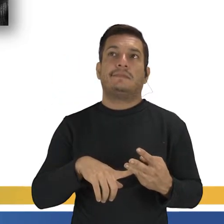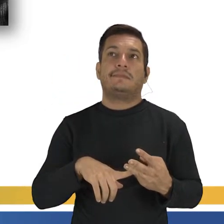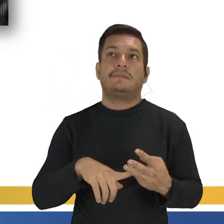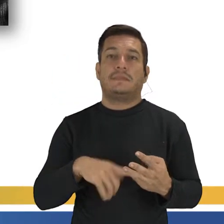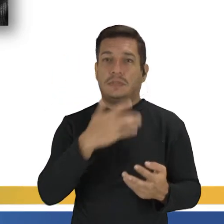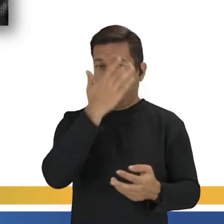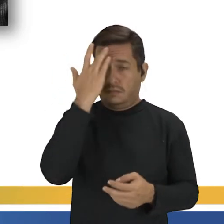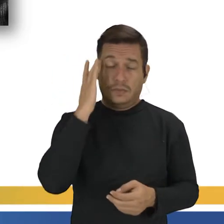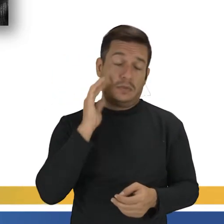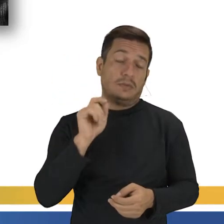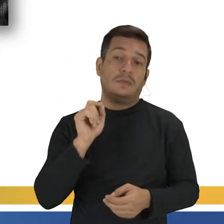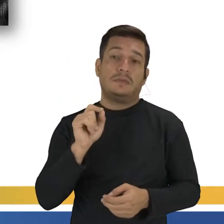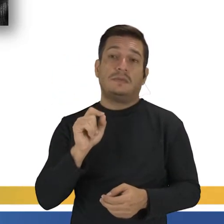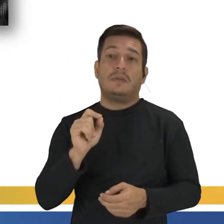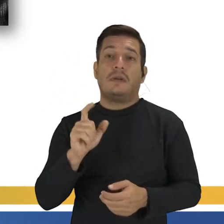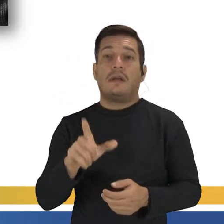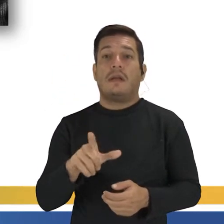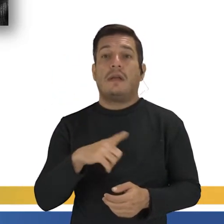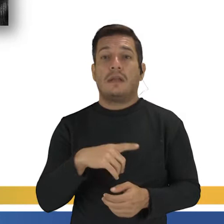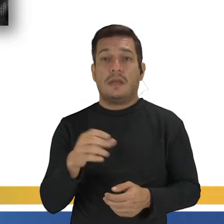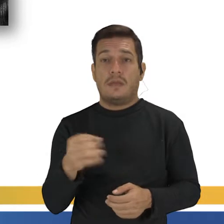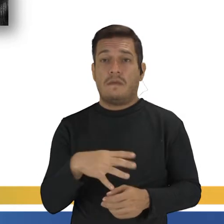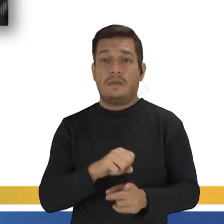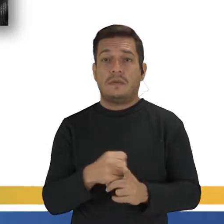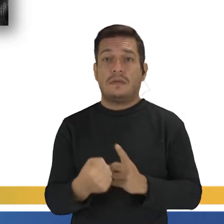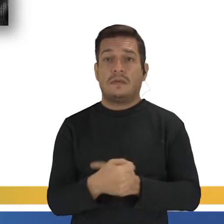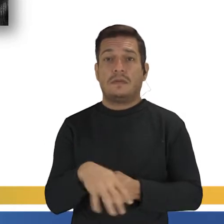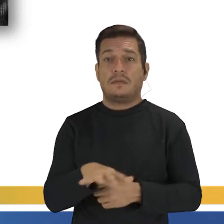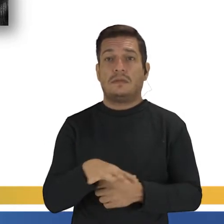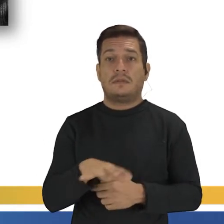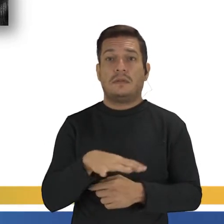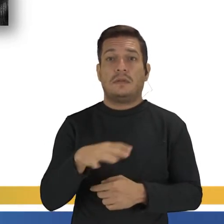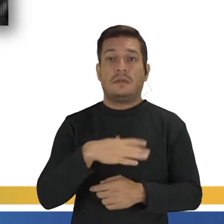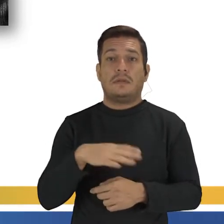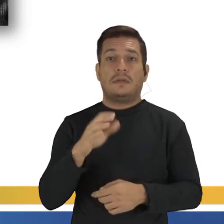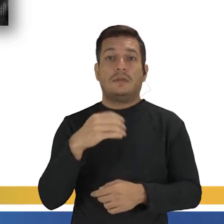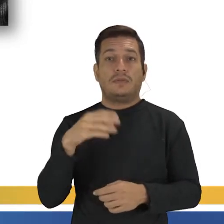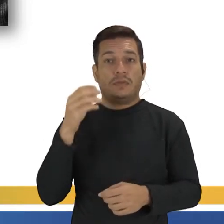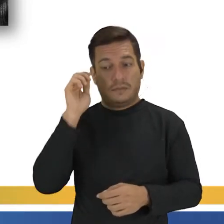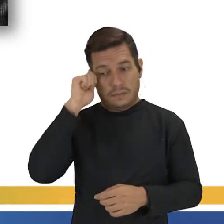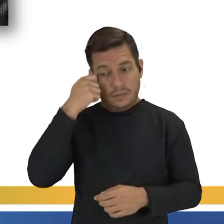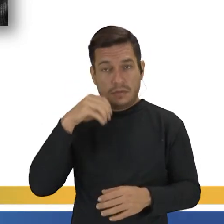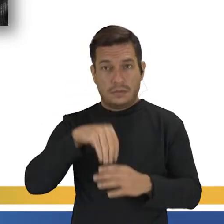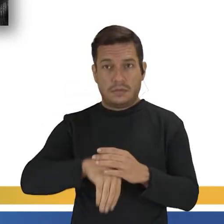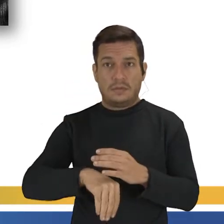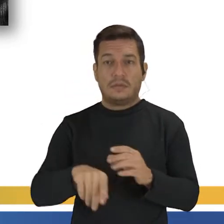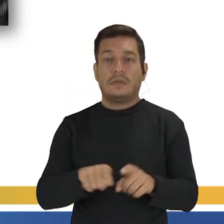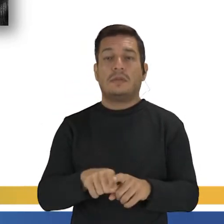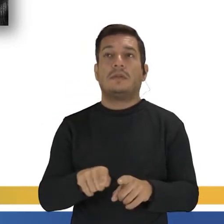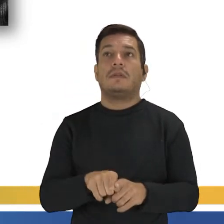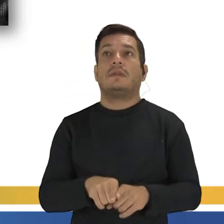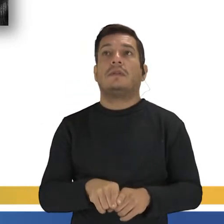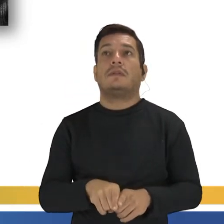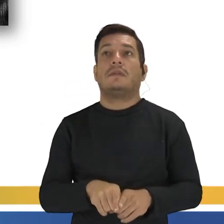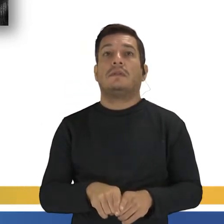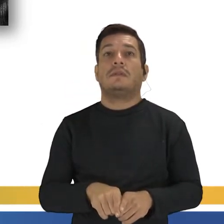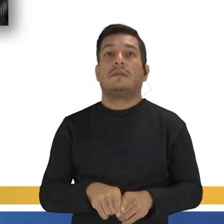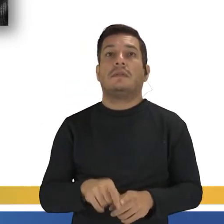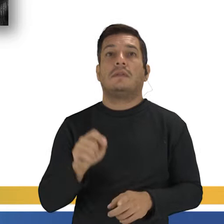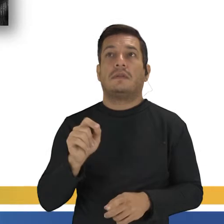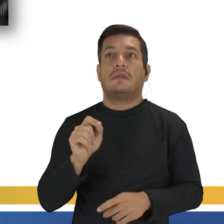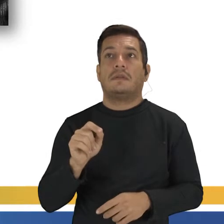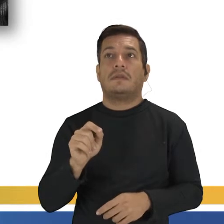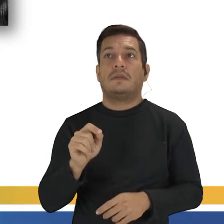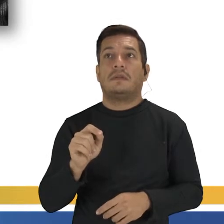que as pessoas saem aí, essa nova sociedade onde esse negro está inserido e o distintivo